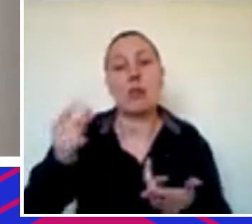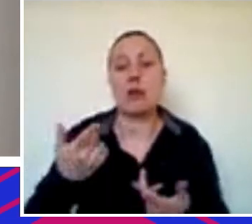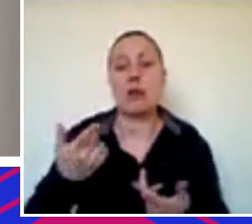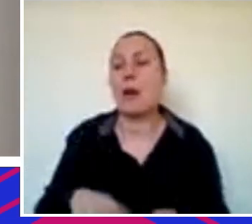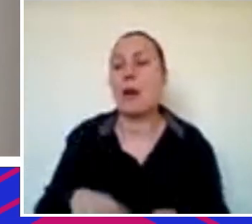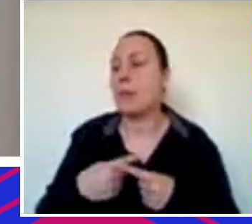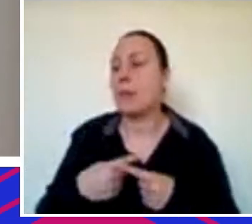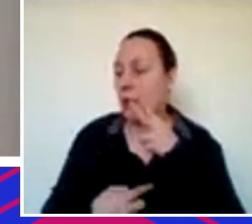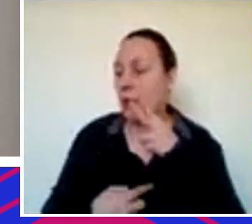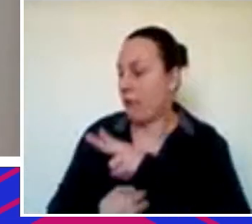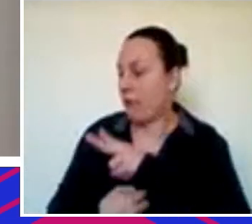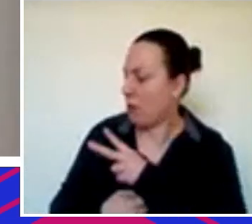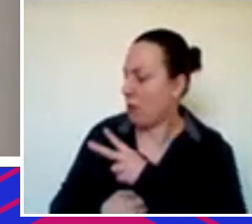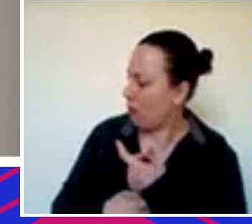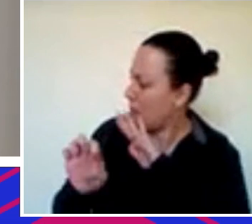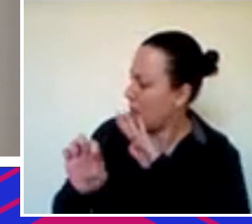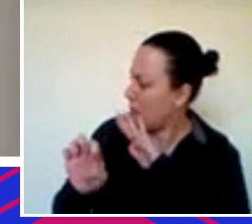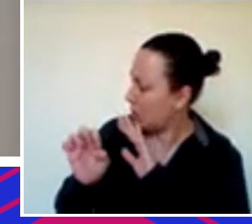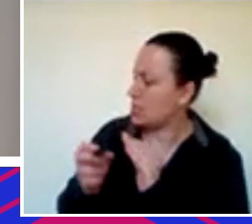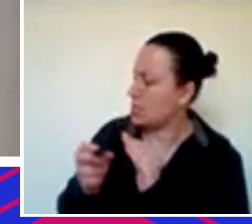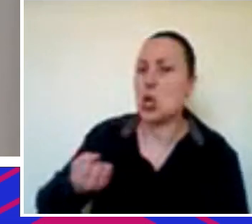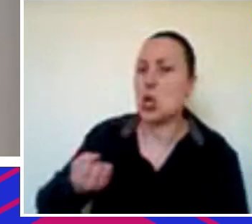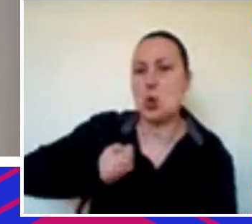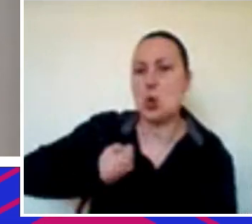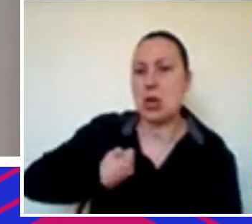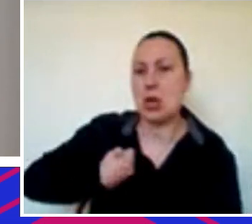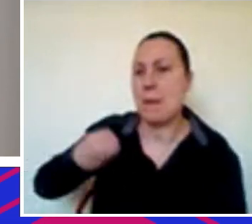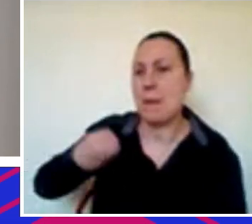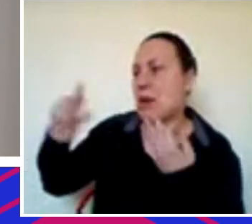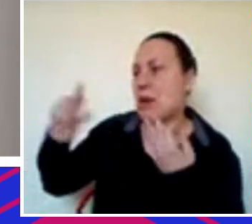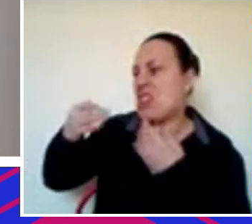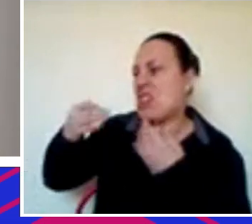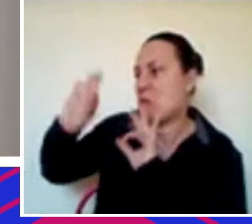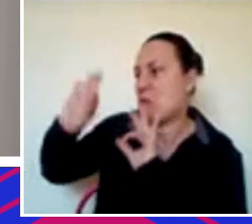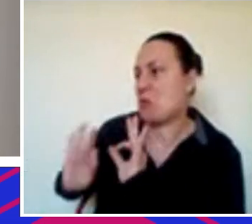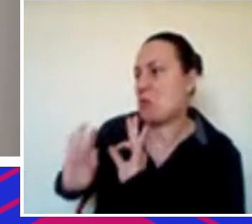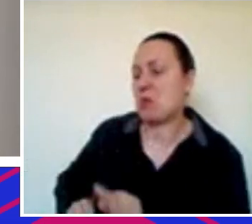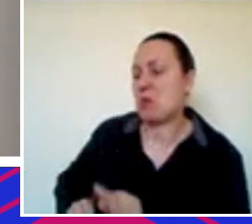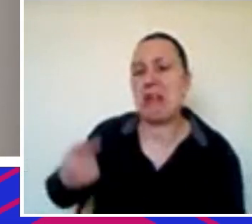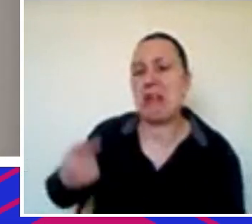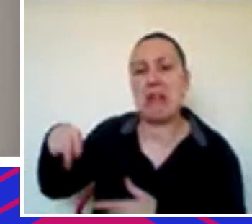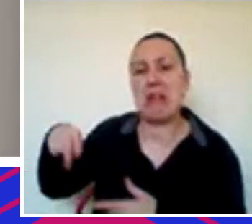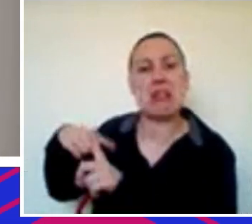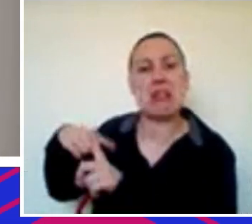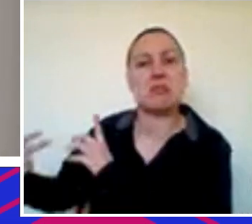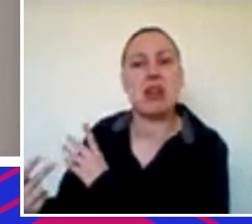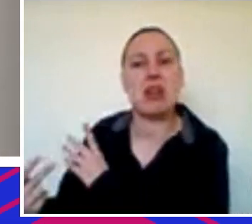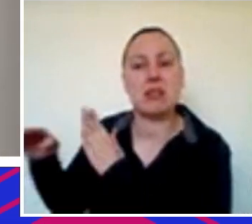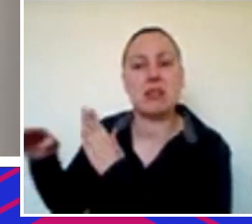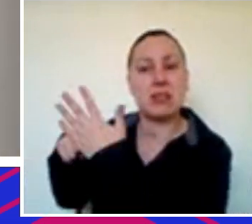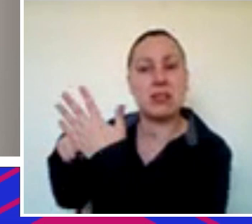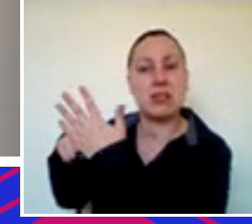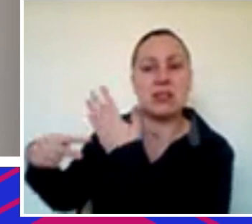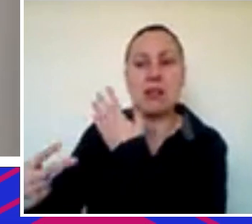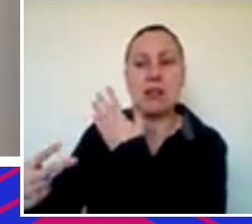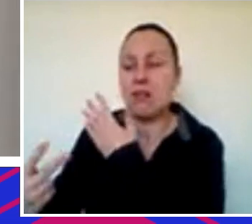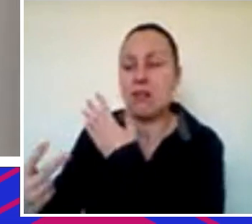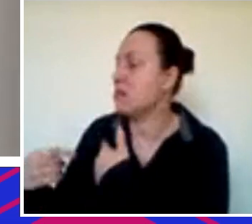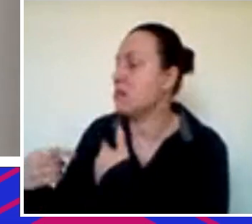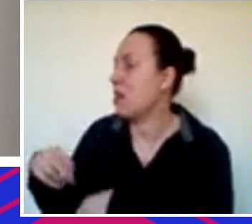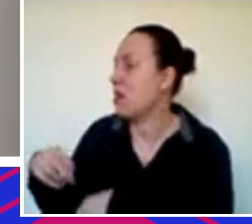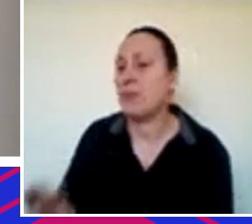consistentes a hora que a gente vê eficiência transparência e o ponto é também assim pensar em manter